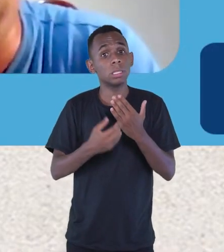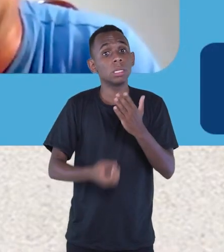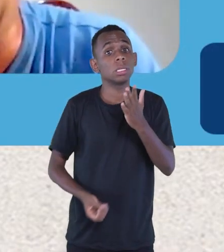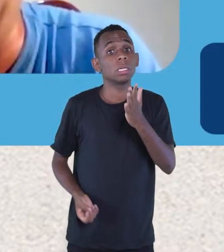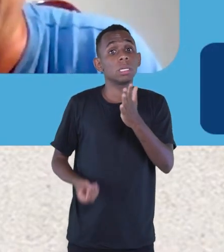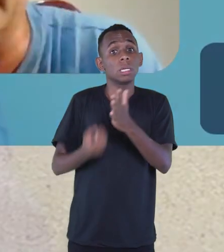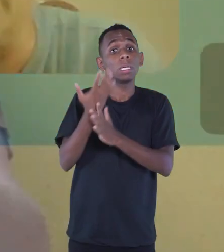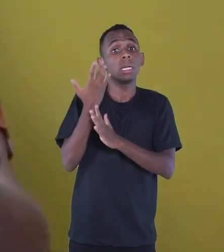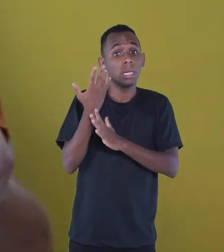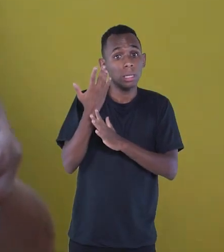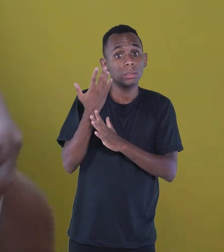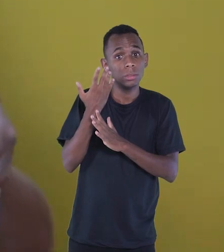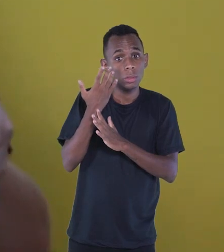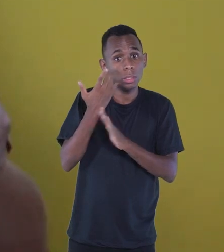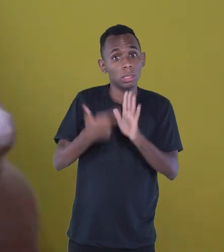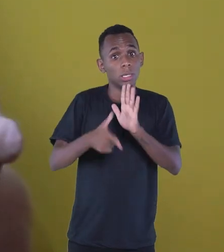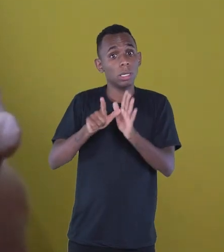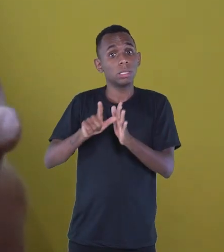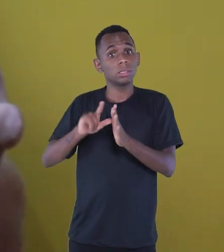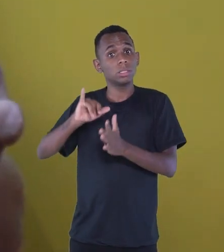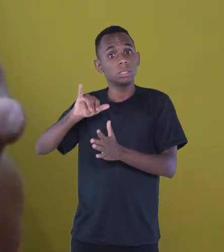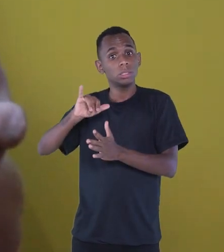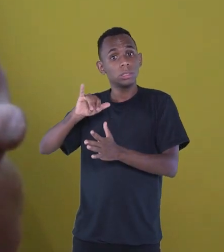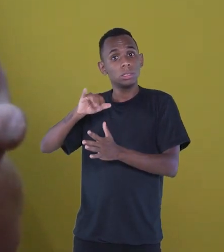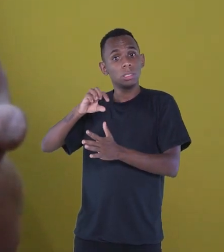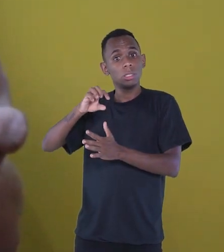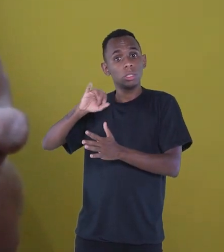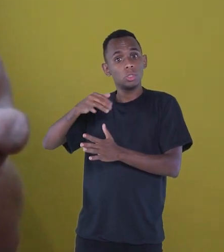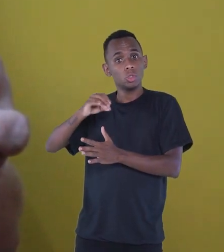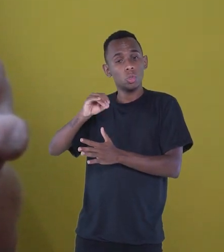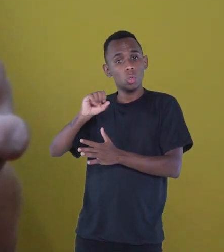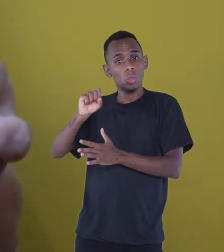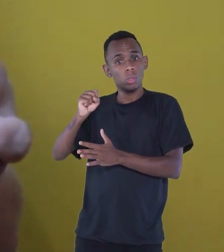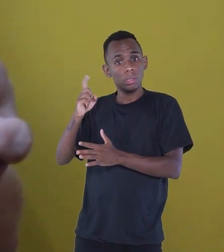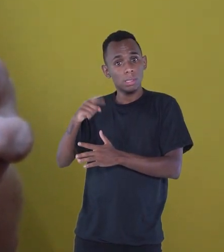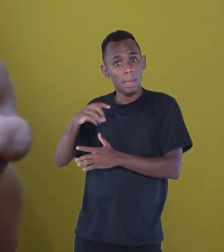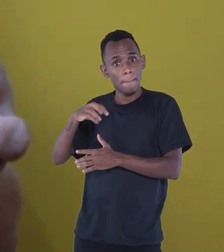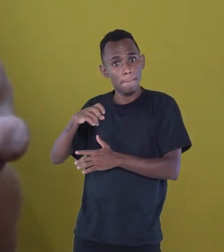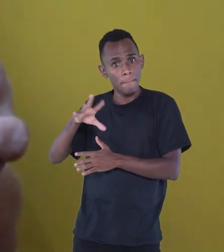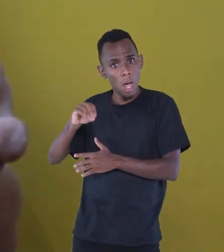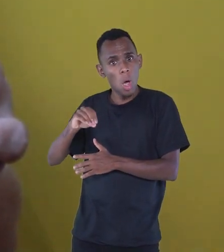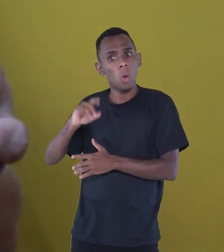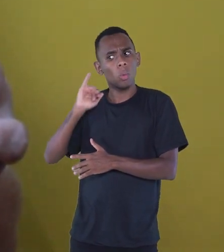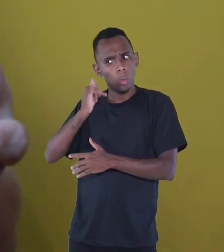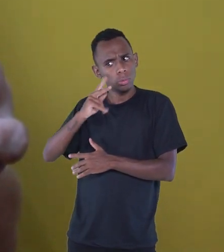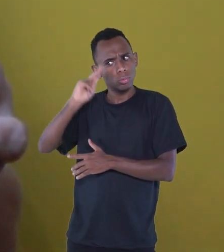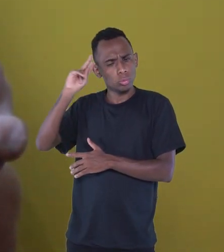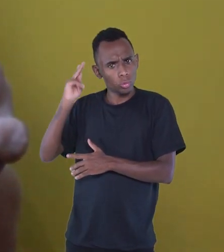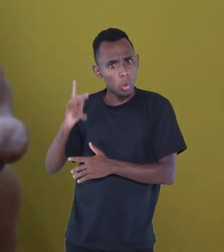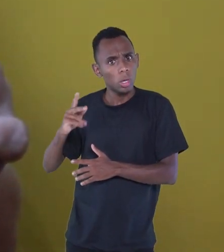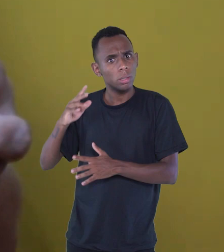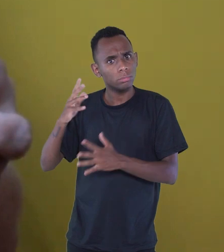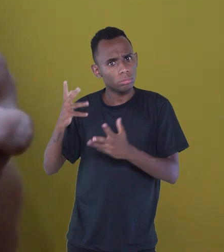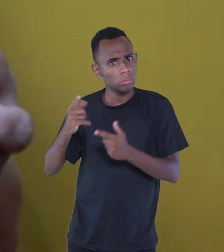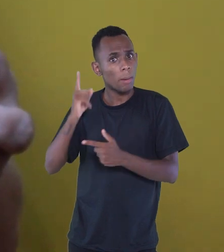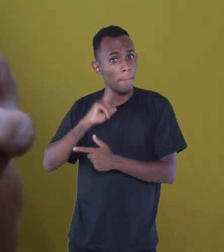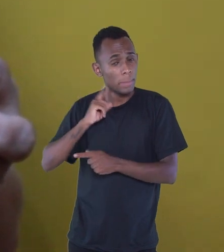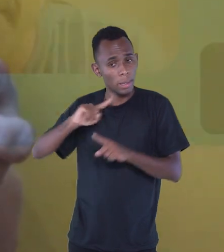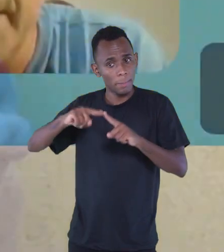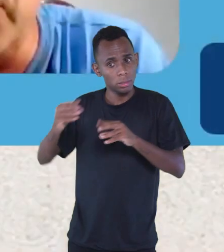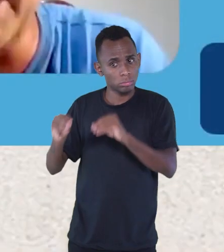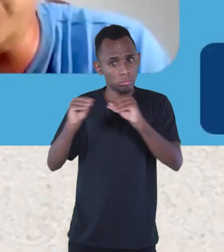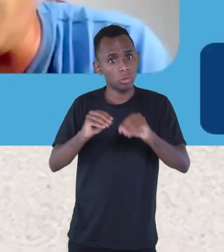partir da versão de José Mauro Branche, que um grande ator e contador de histórias mineiro, mas está radicado no Rio.